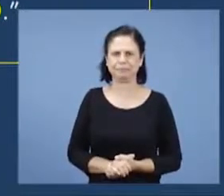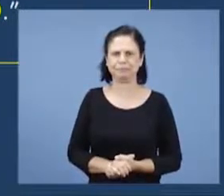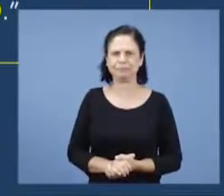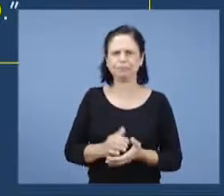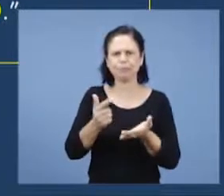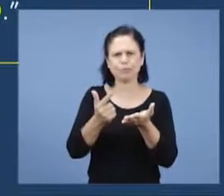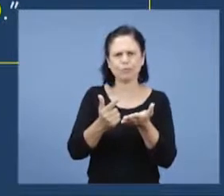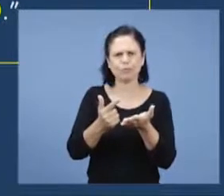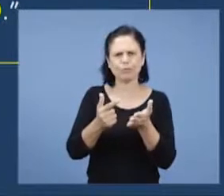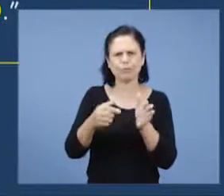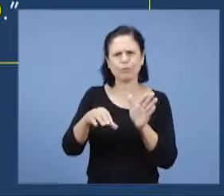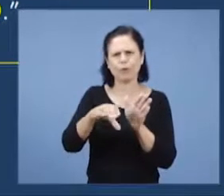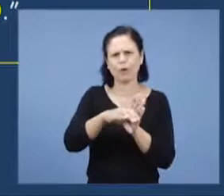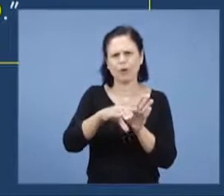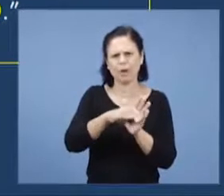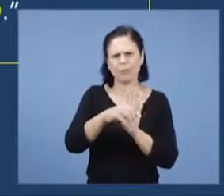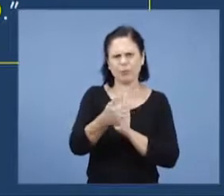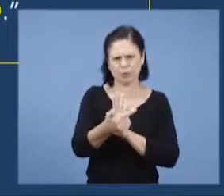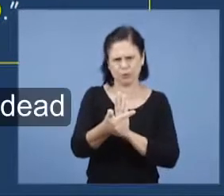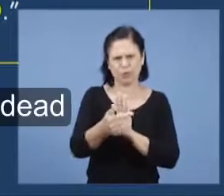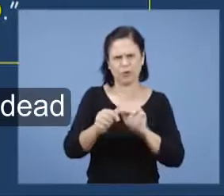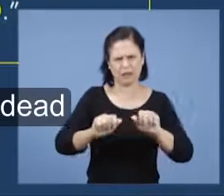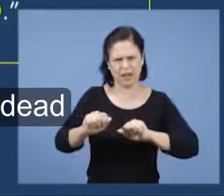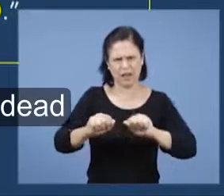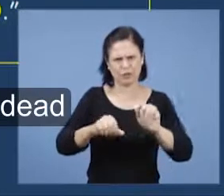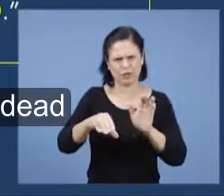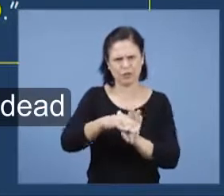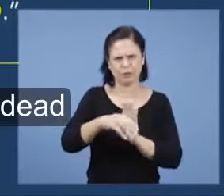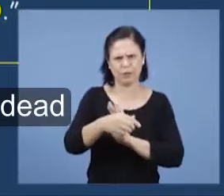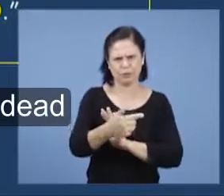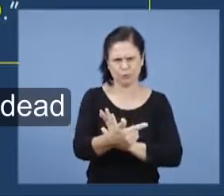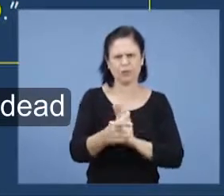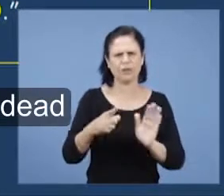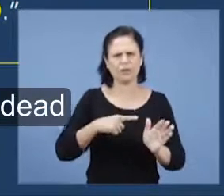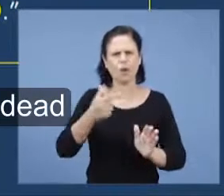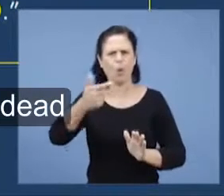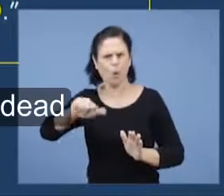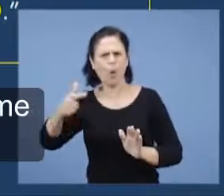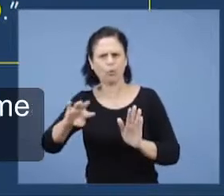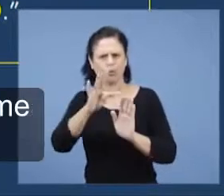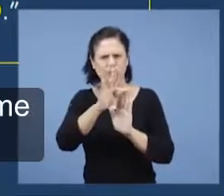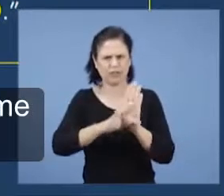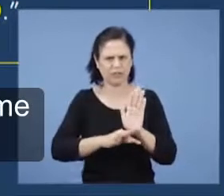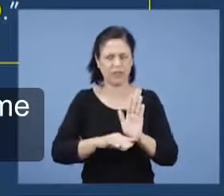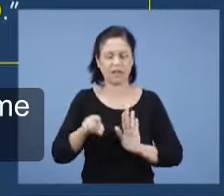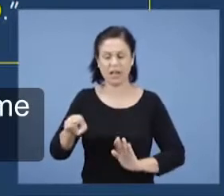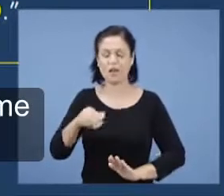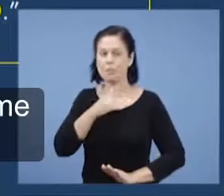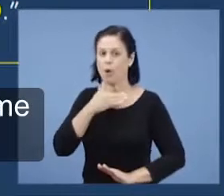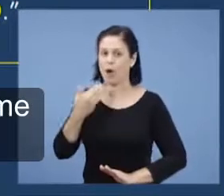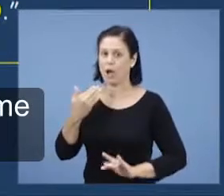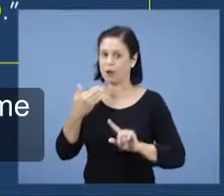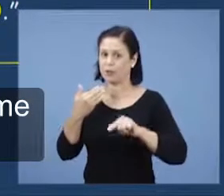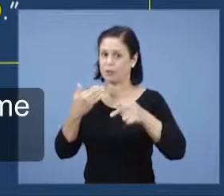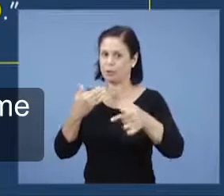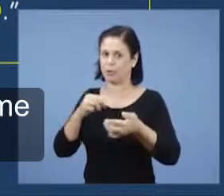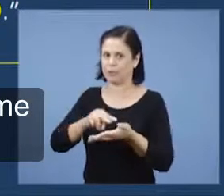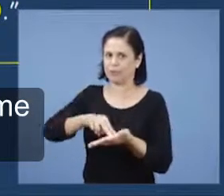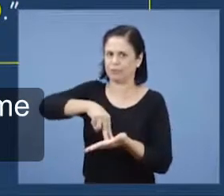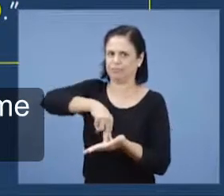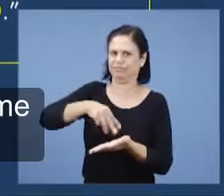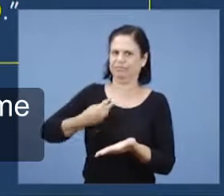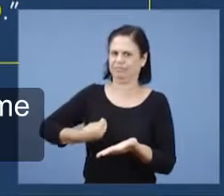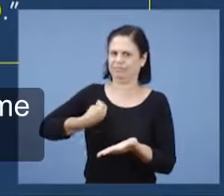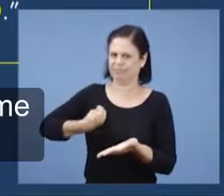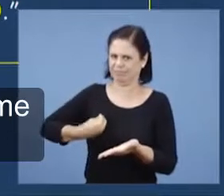no capítulo 2 de Atos, ainda há outras referências. Aquele que foi morto e reviveu, quando Pedro,